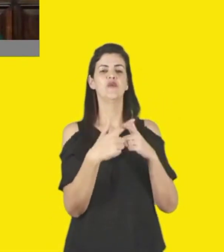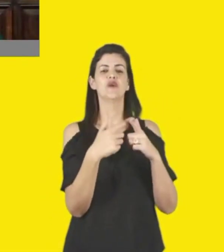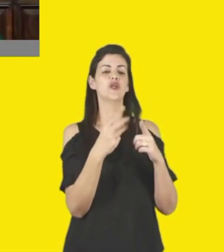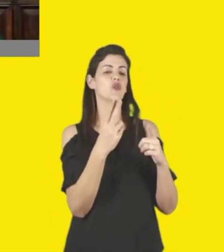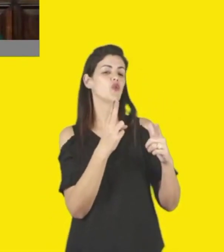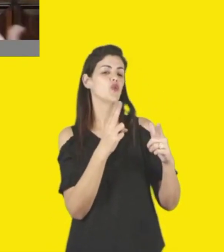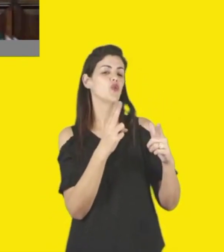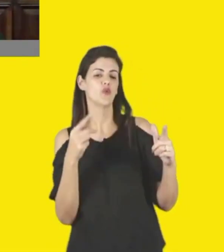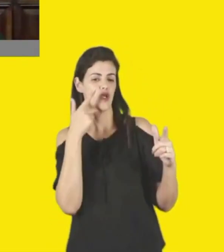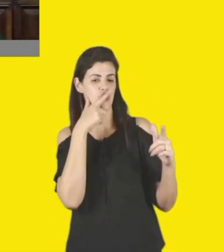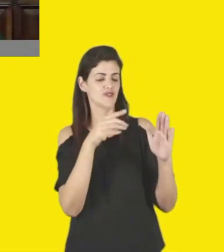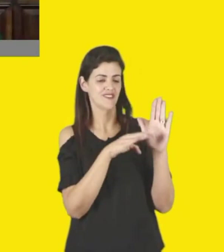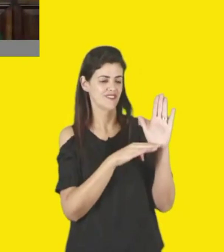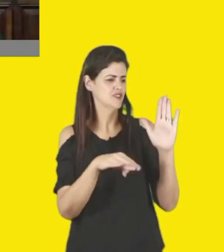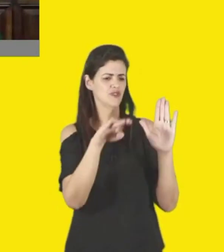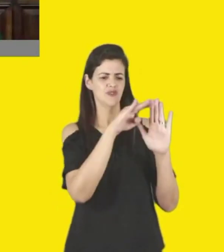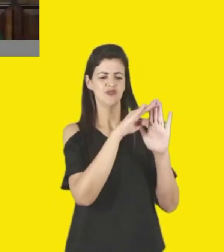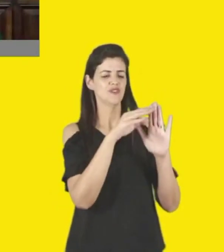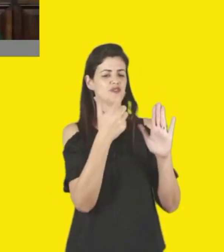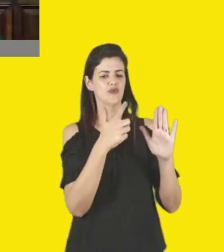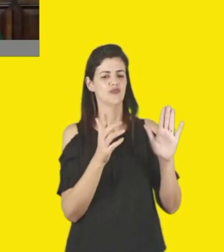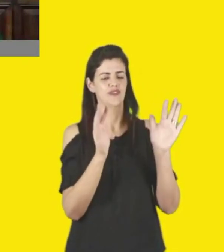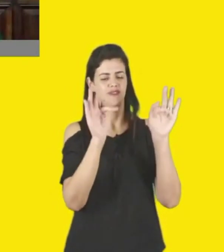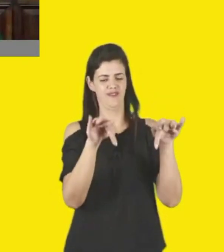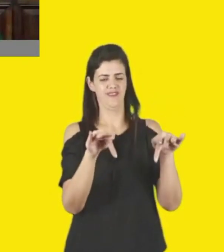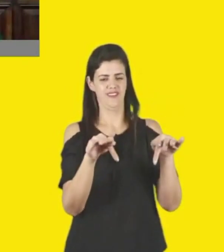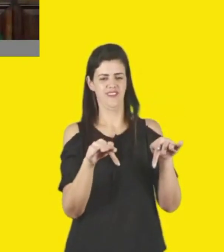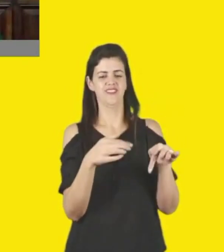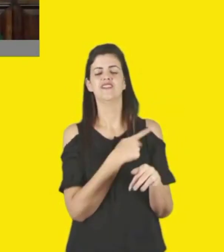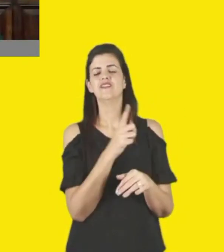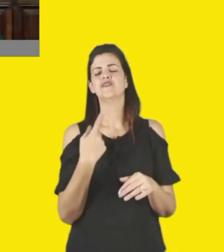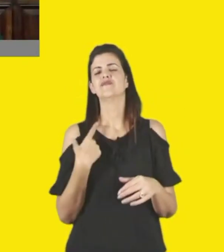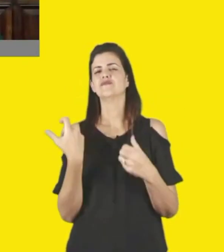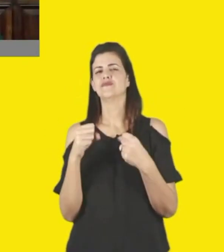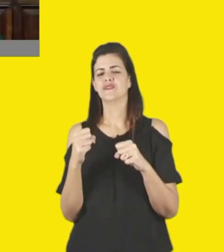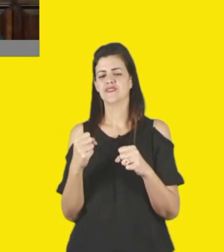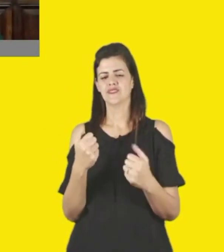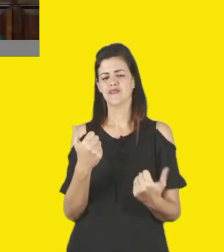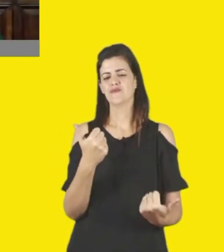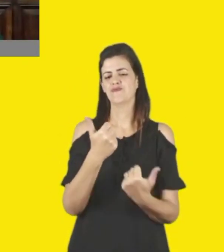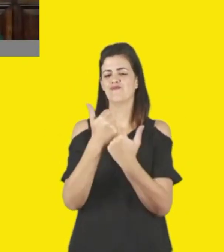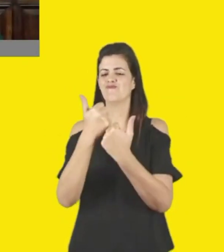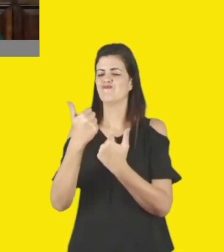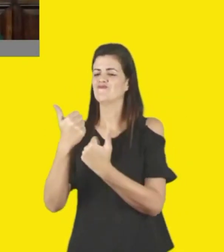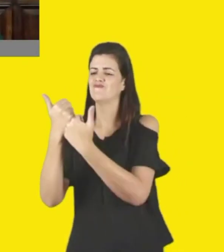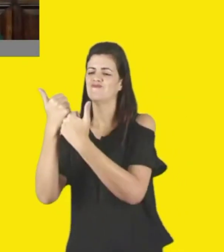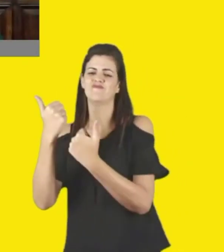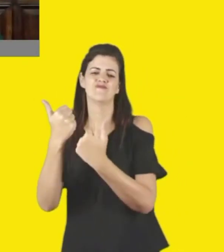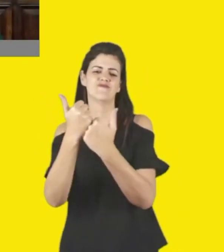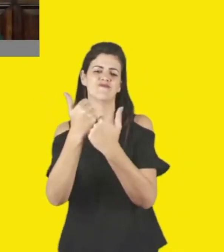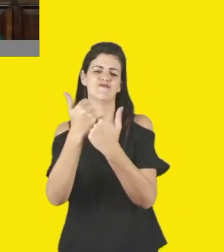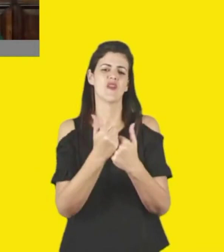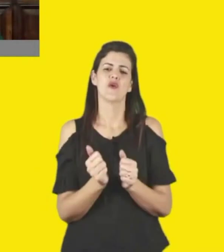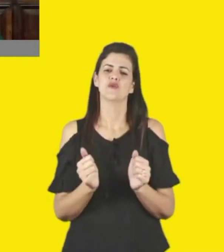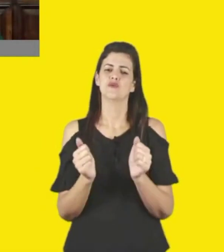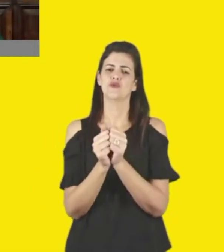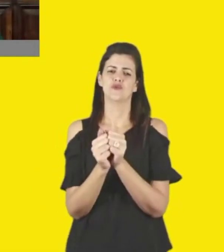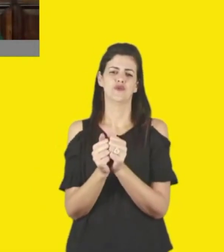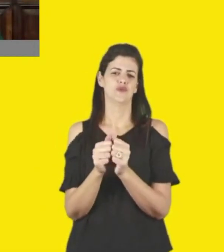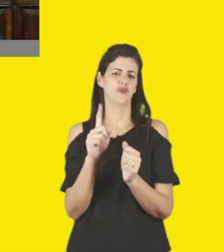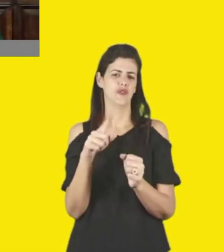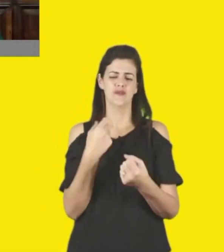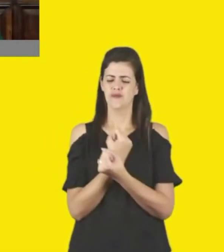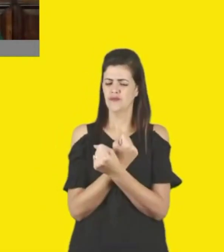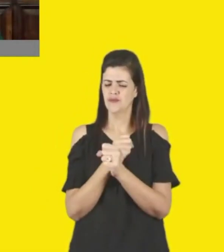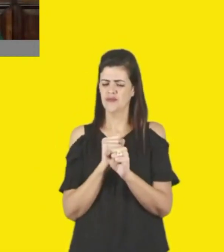enxergar, a gente precisa dos parceiros, a gente não consegue fazer isso sozinho, é impossível. Então, para